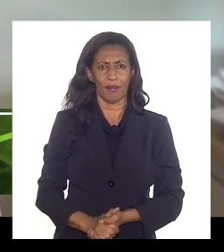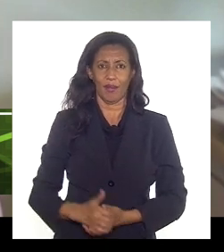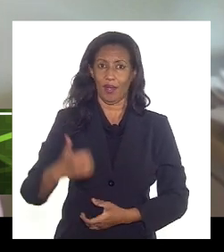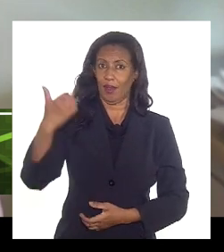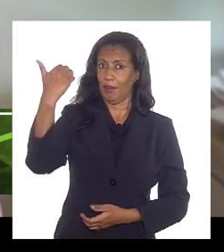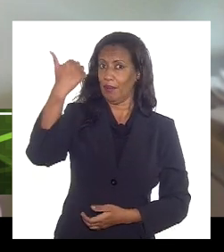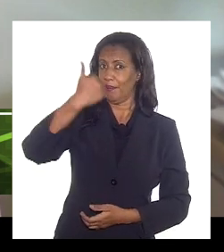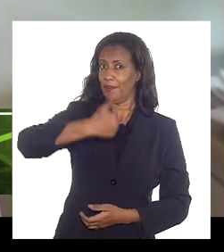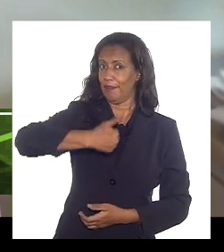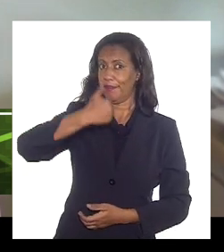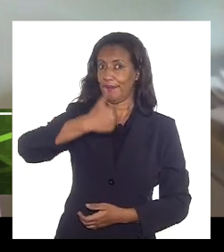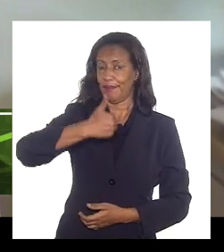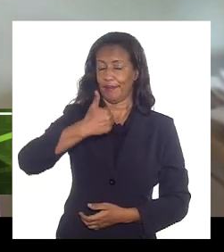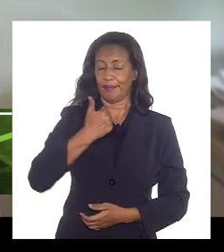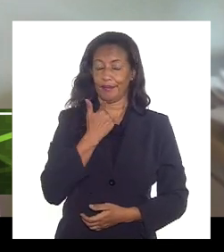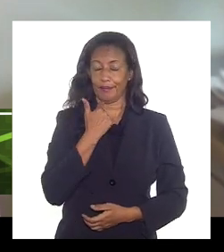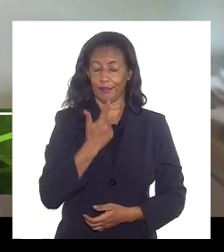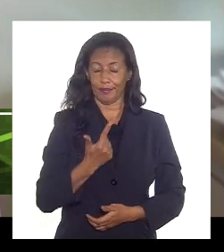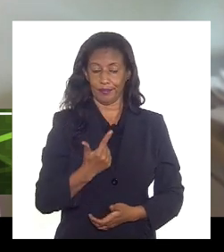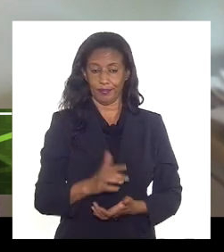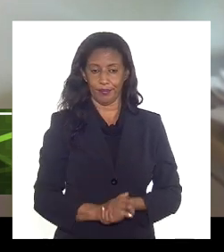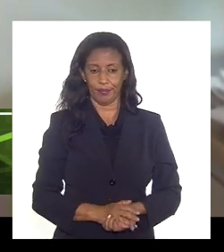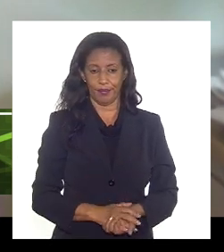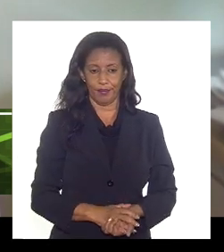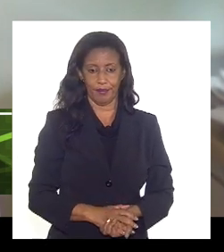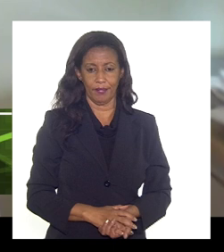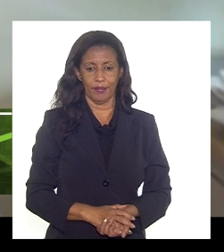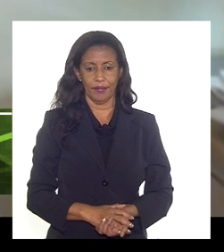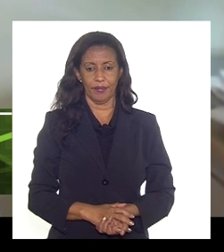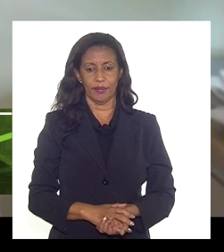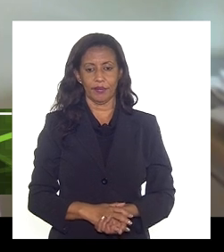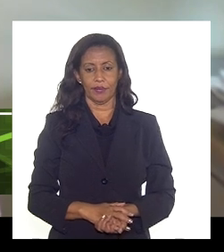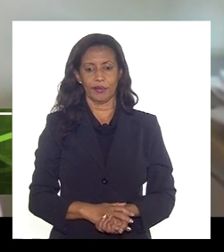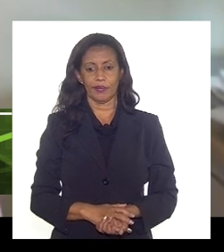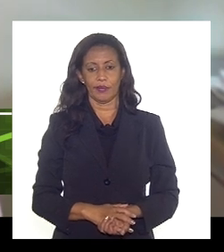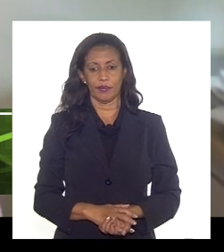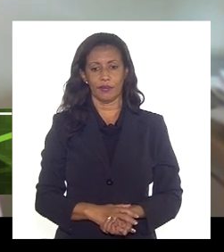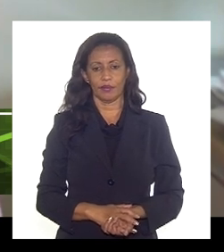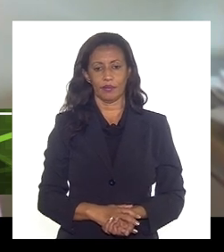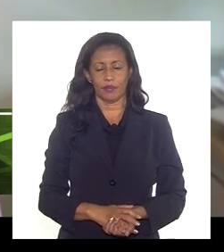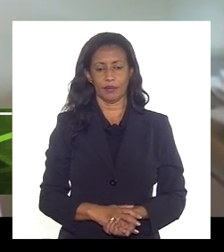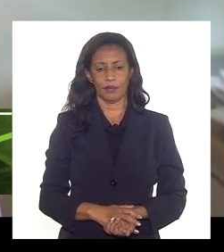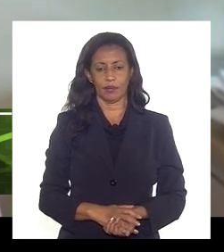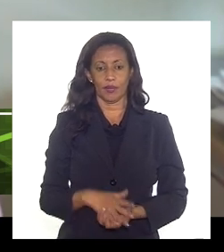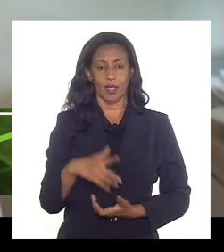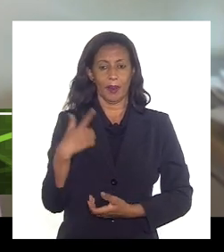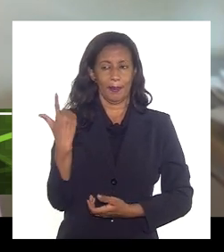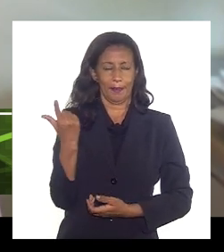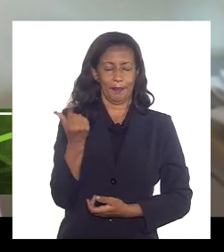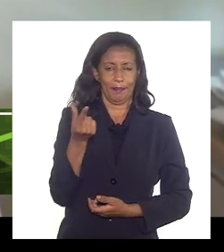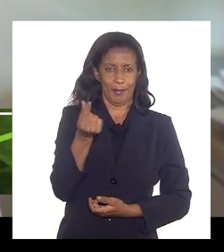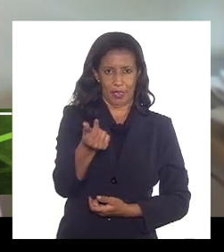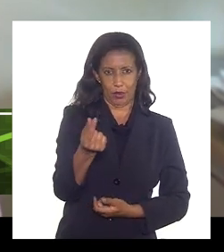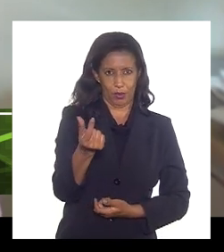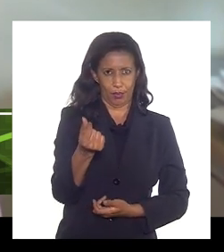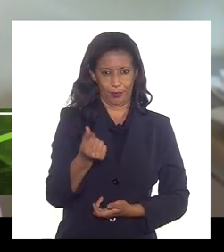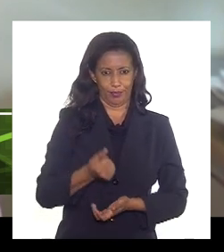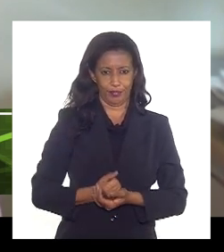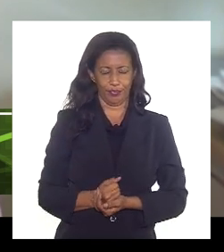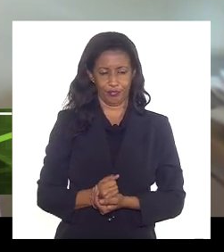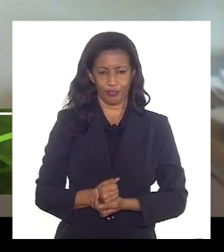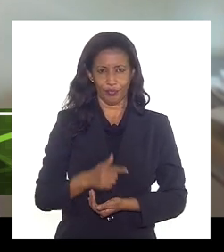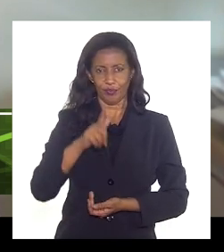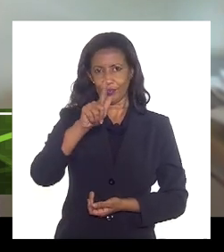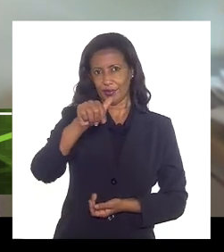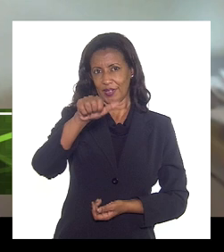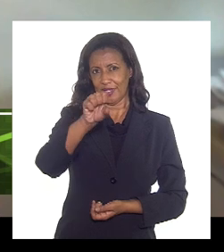questão óbvia e o preço que esse